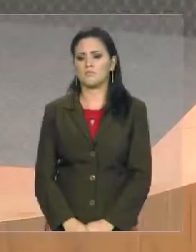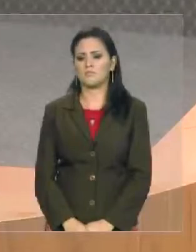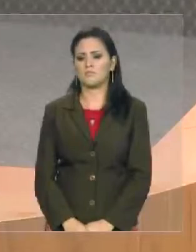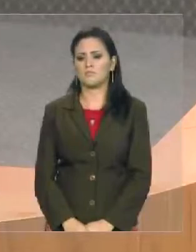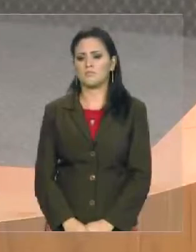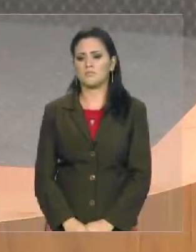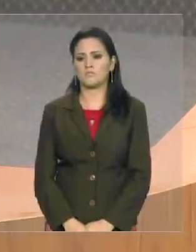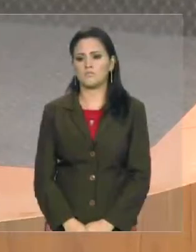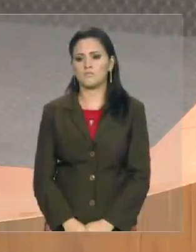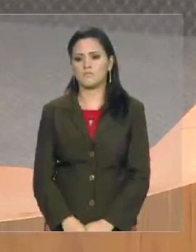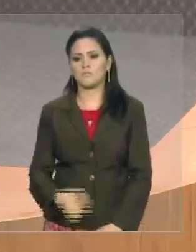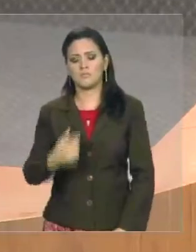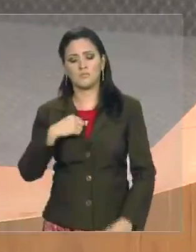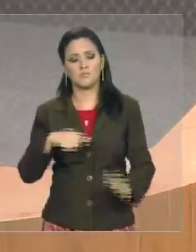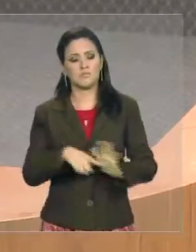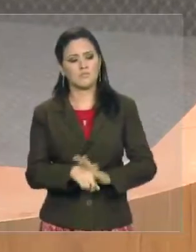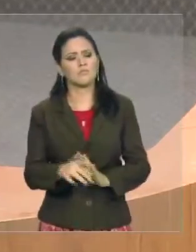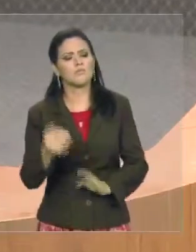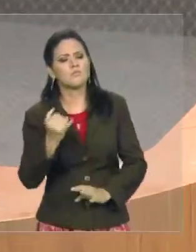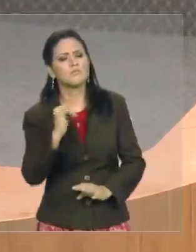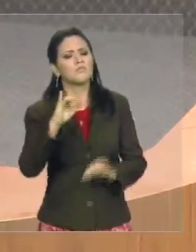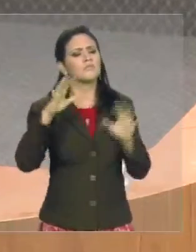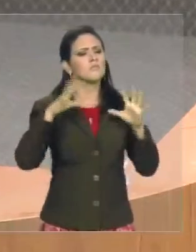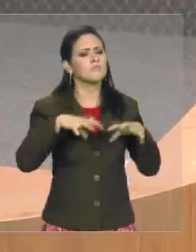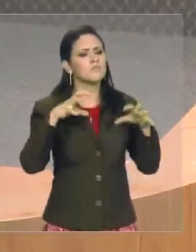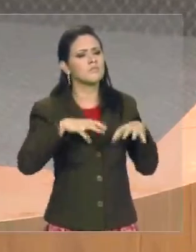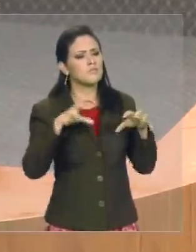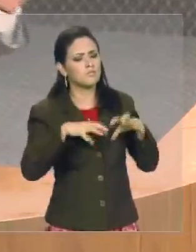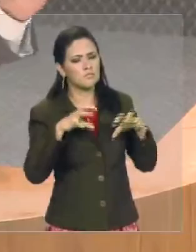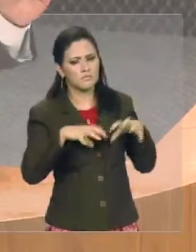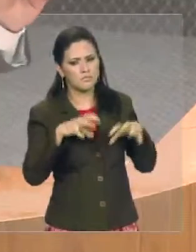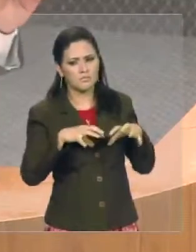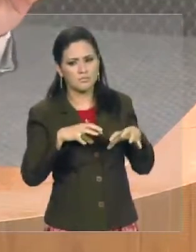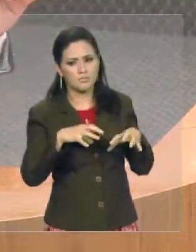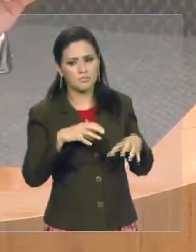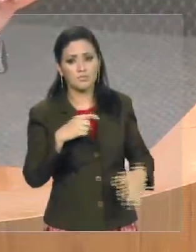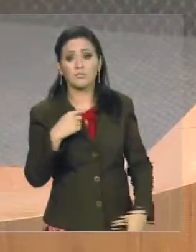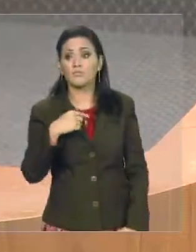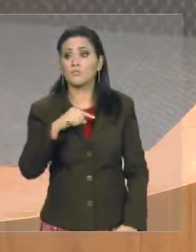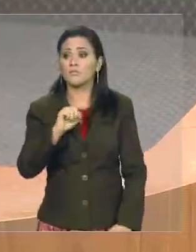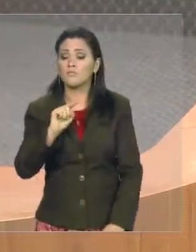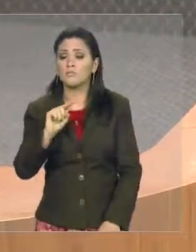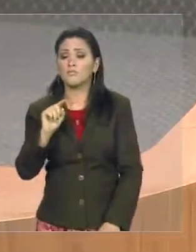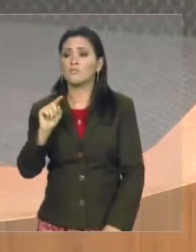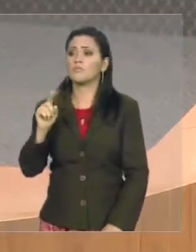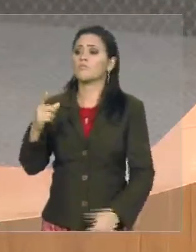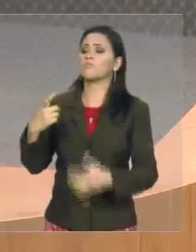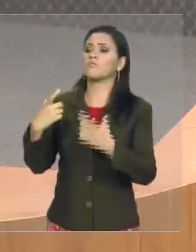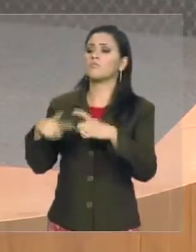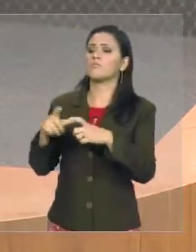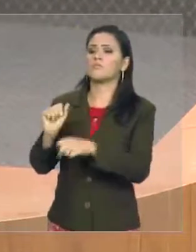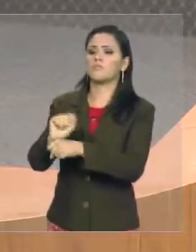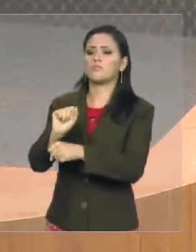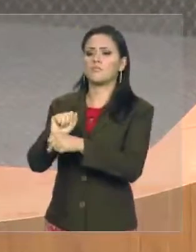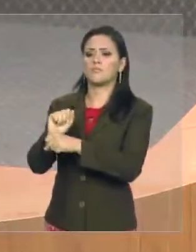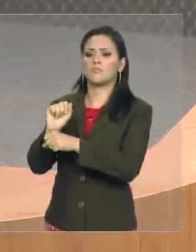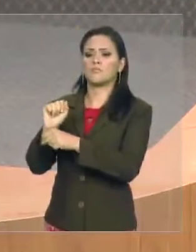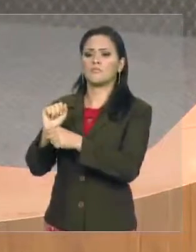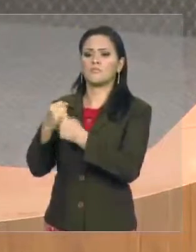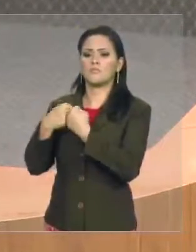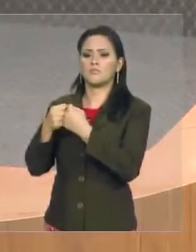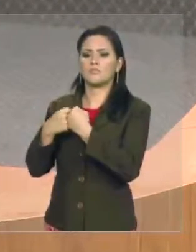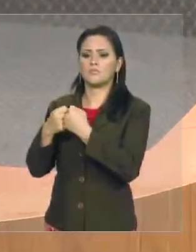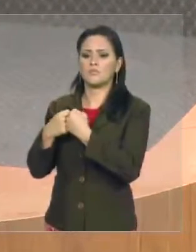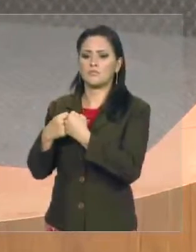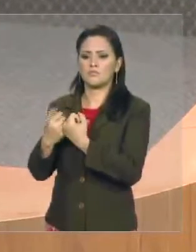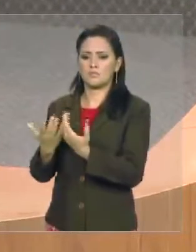eu perguntei, se chover, professor Wely, deputado do Eter, a corre para as paradas, a gente procura um abrigo, porque realmente tem uma tenda, mas